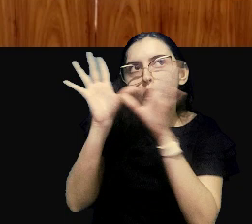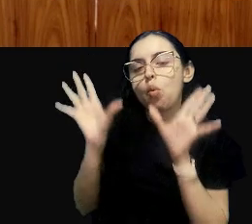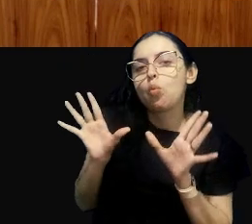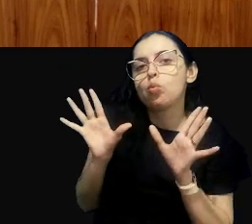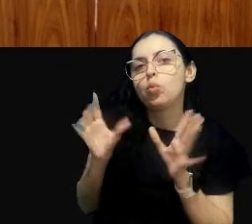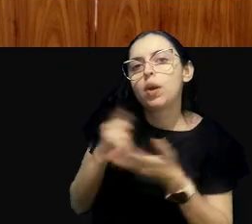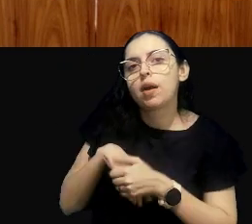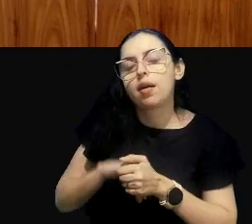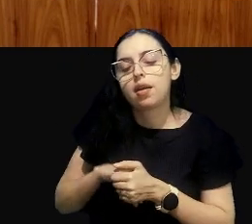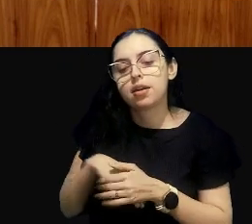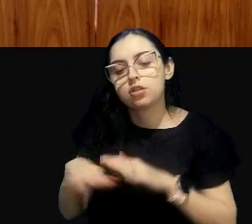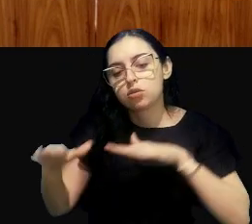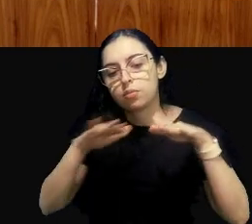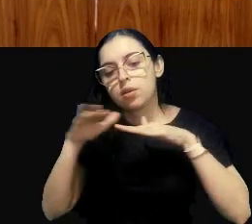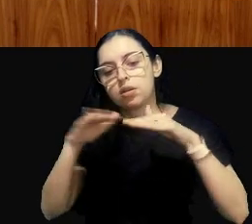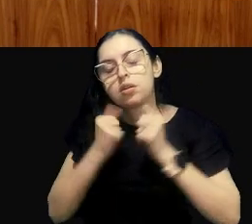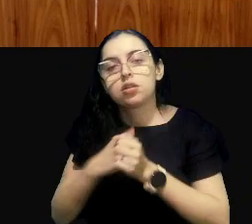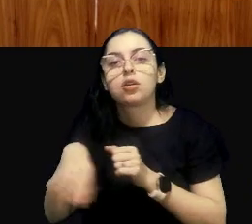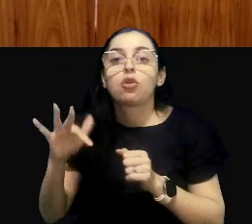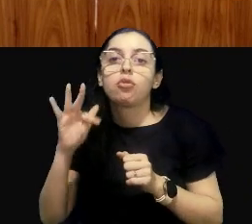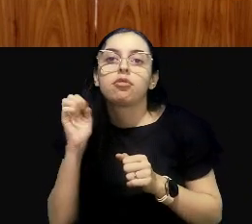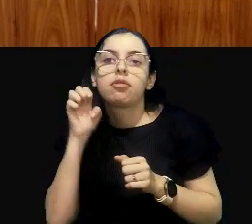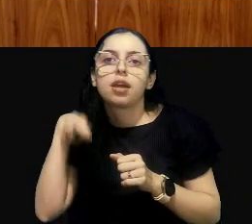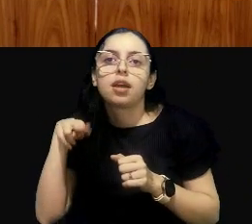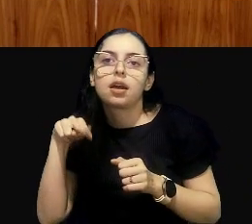compatibilização a que o Fernando se referiu.